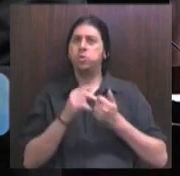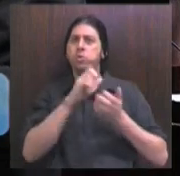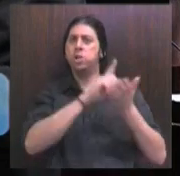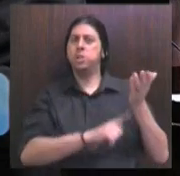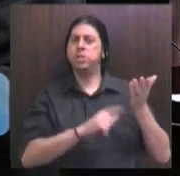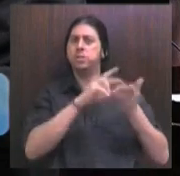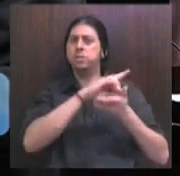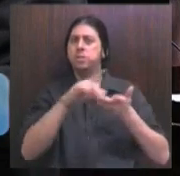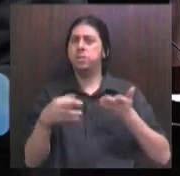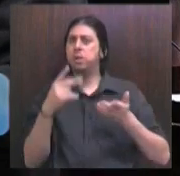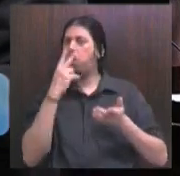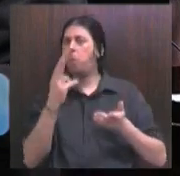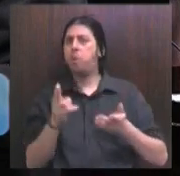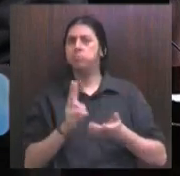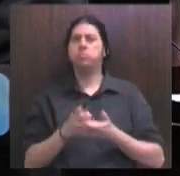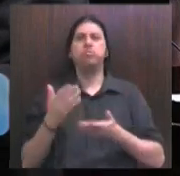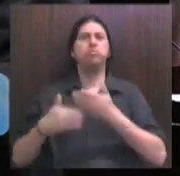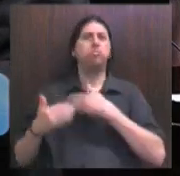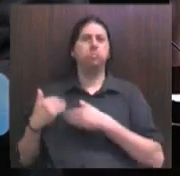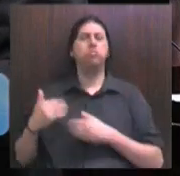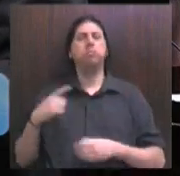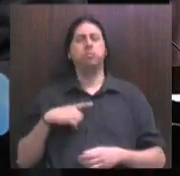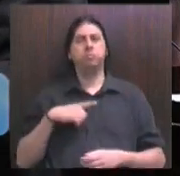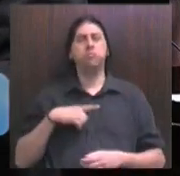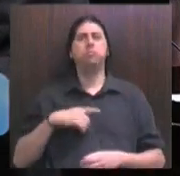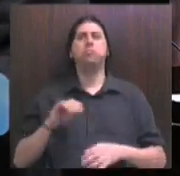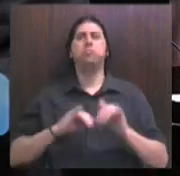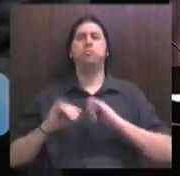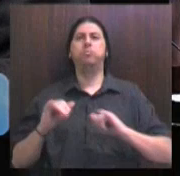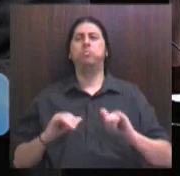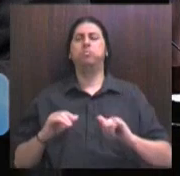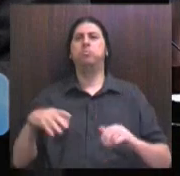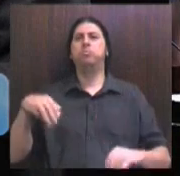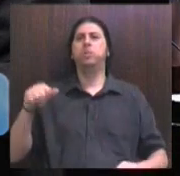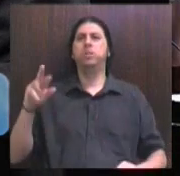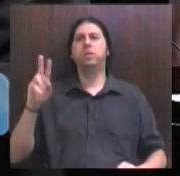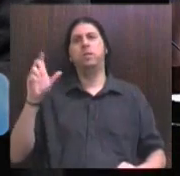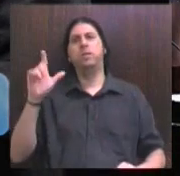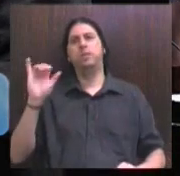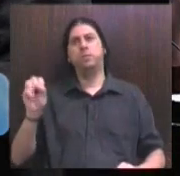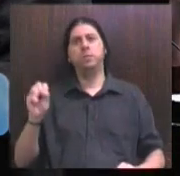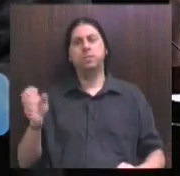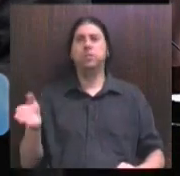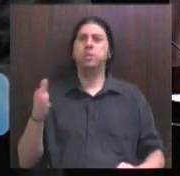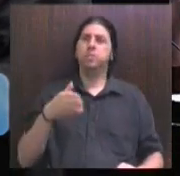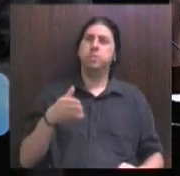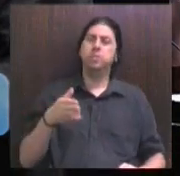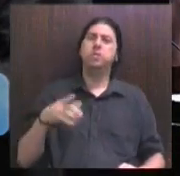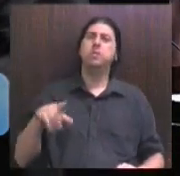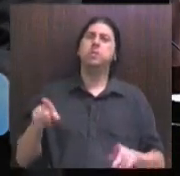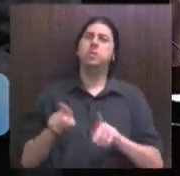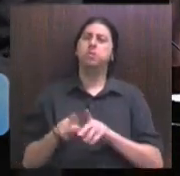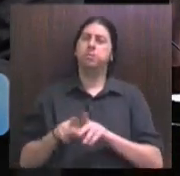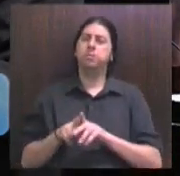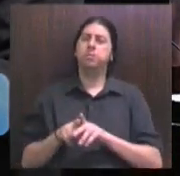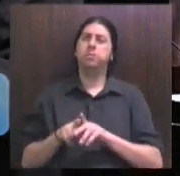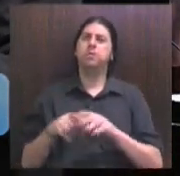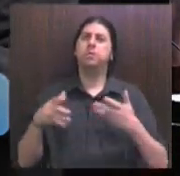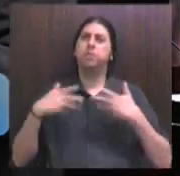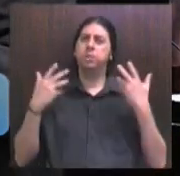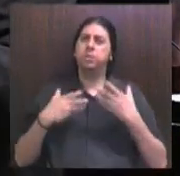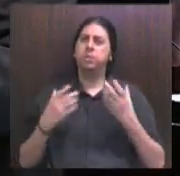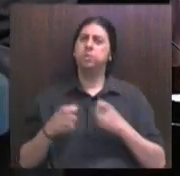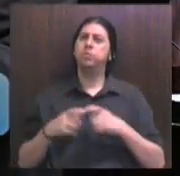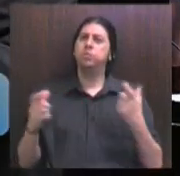Paulo Teixeira Viana, presidente licenciado do CREA, Melvis Barros Júnior. Saudar aqui também, com muita alegria,